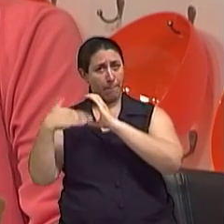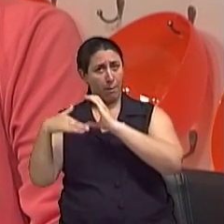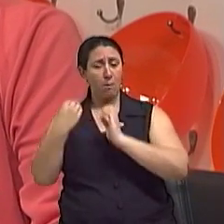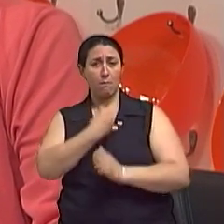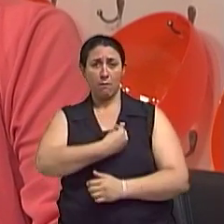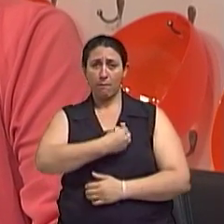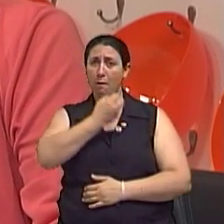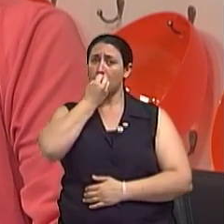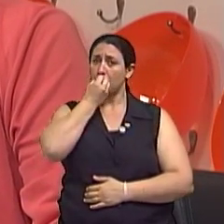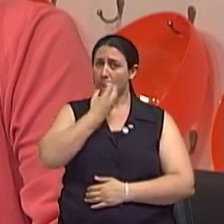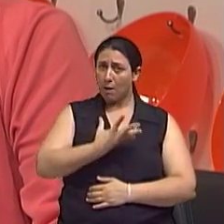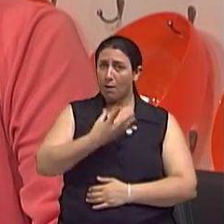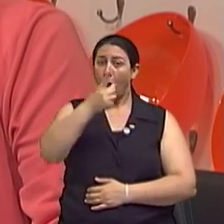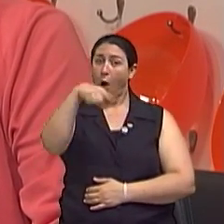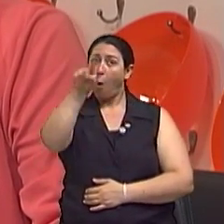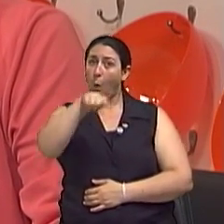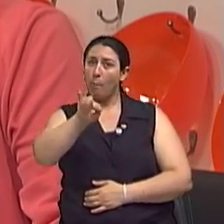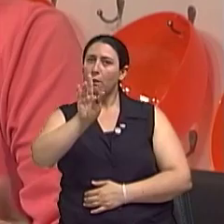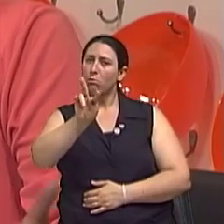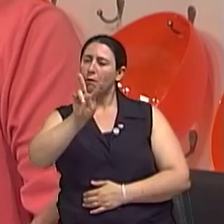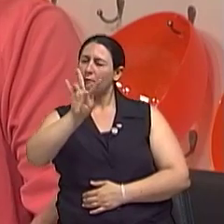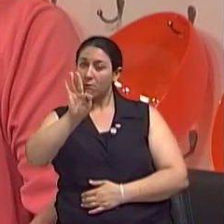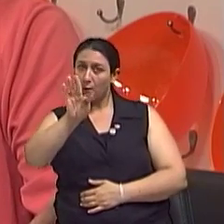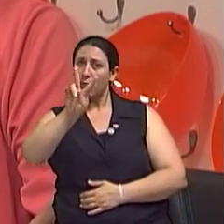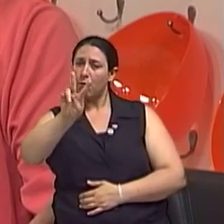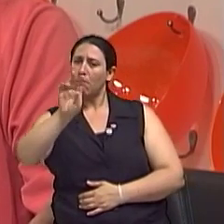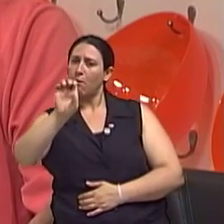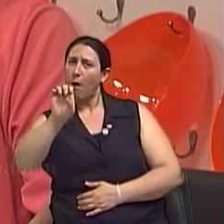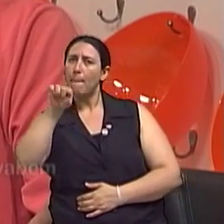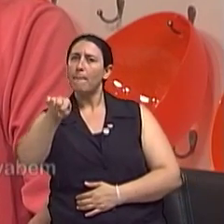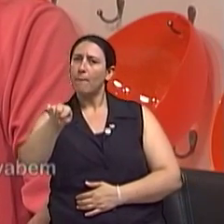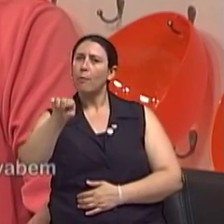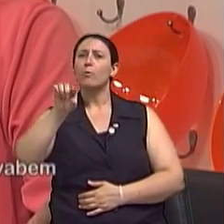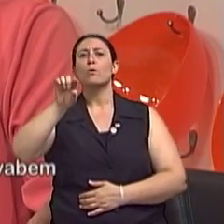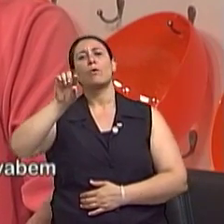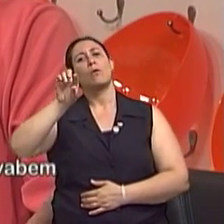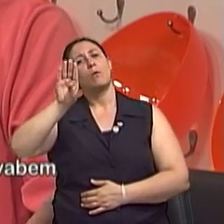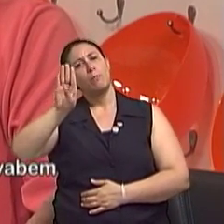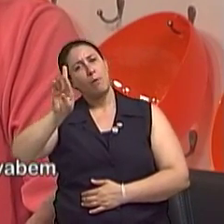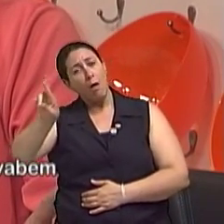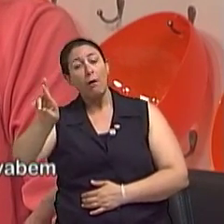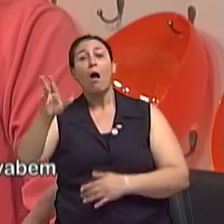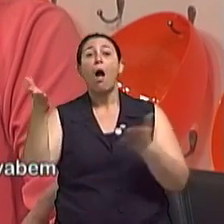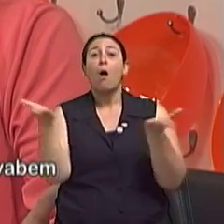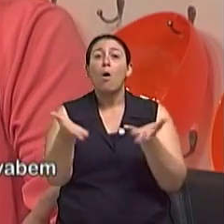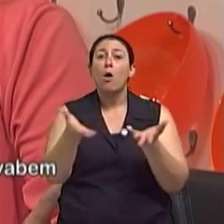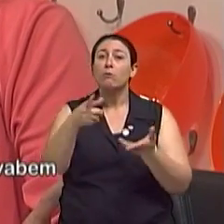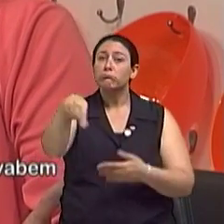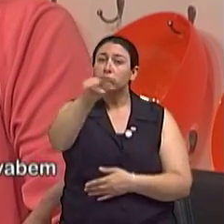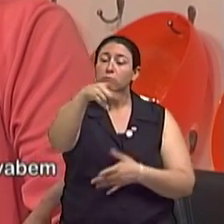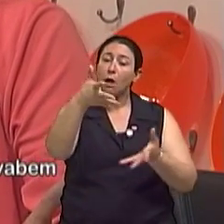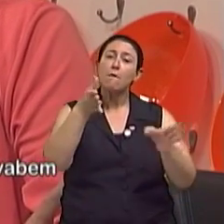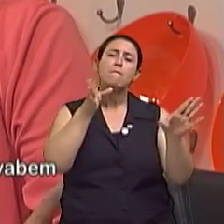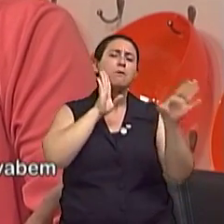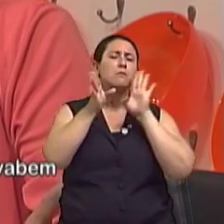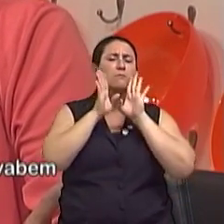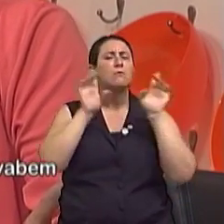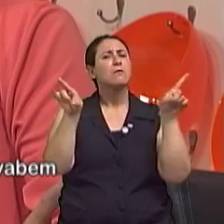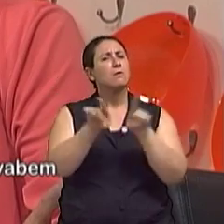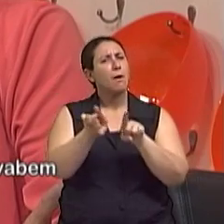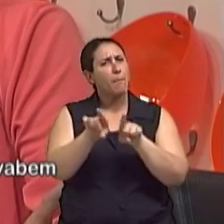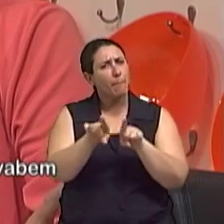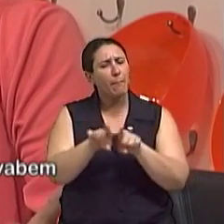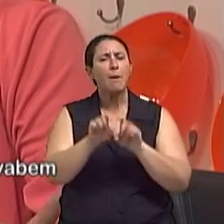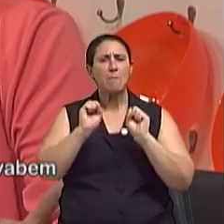.tv.com.br e também pode nos encontrar lá no facebook.com barra